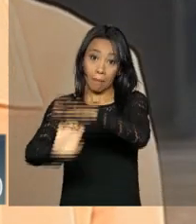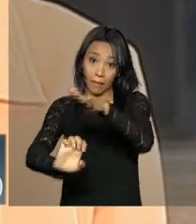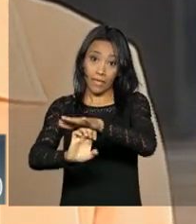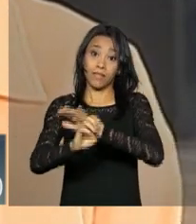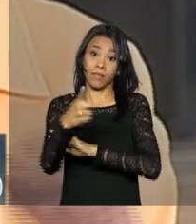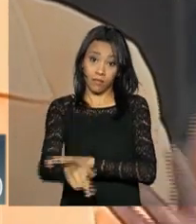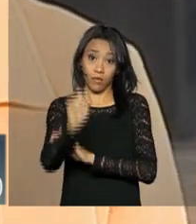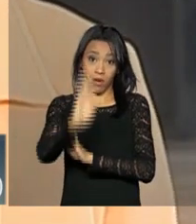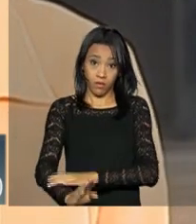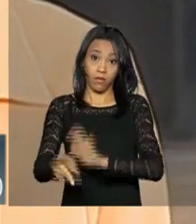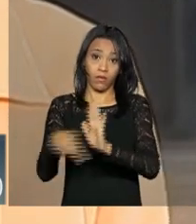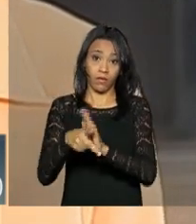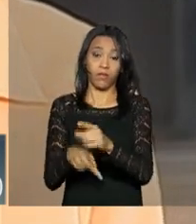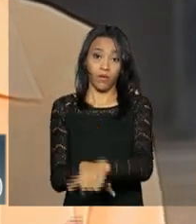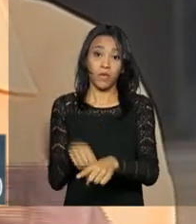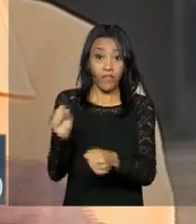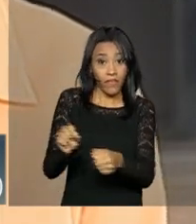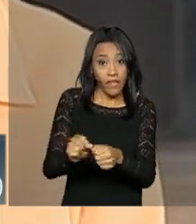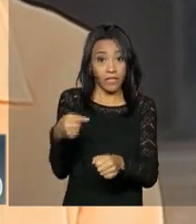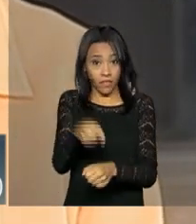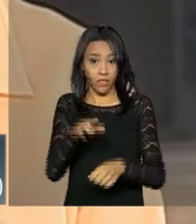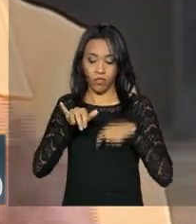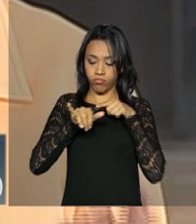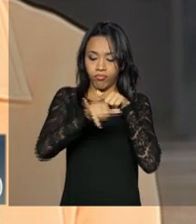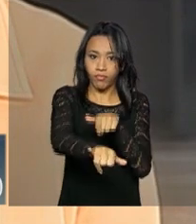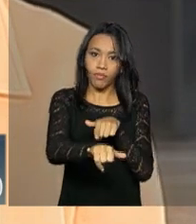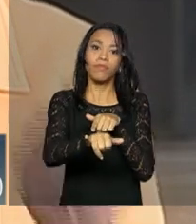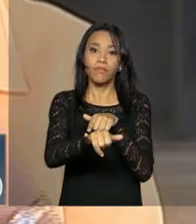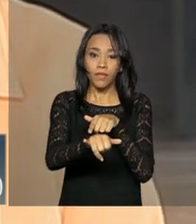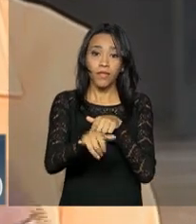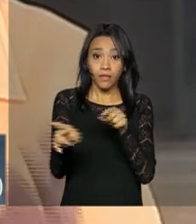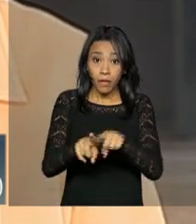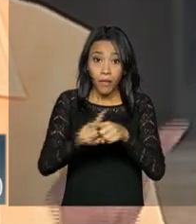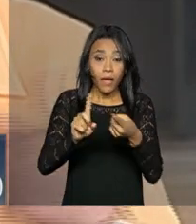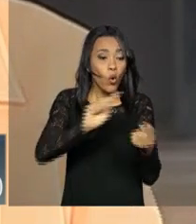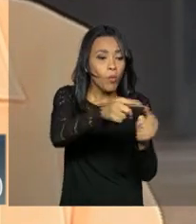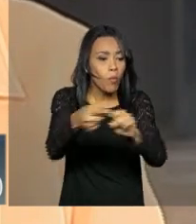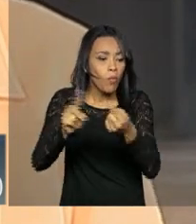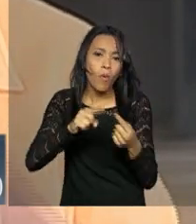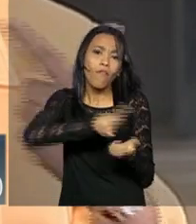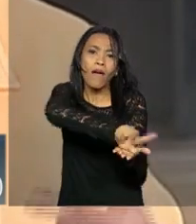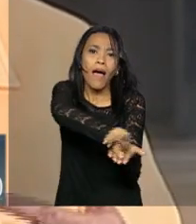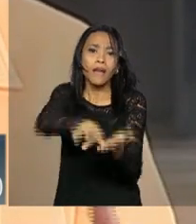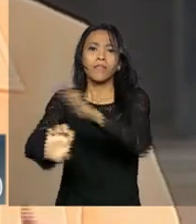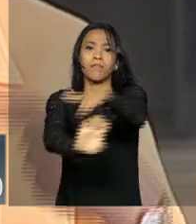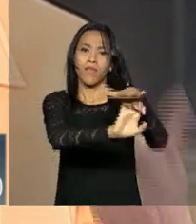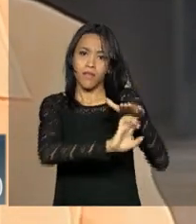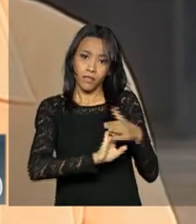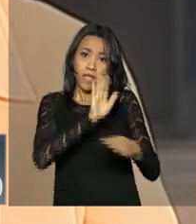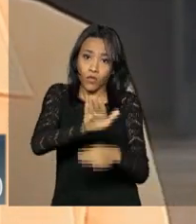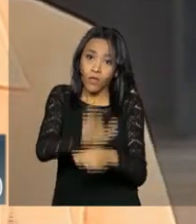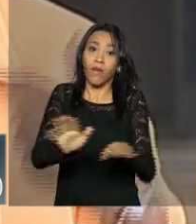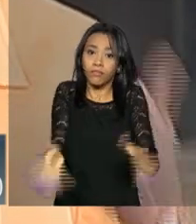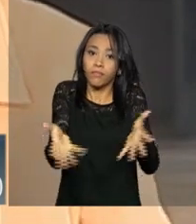estruturou esse produto e também articulou um conjunto de empresas brasileiras que participaram do